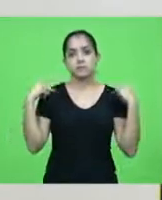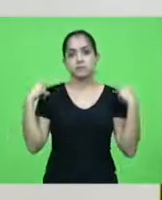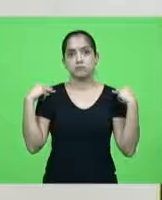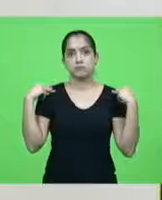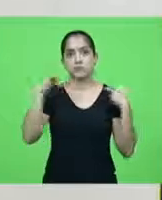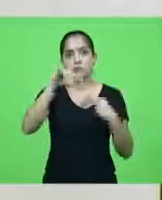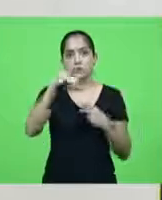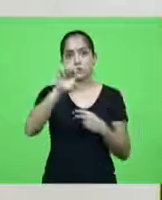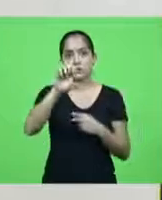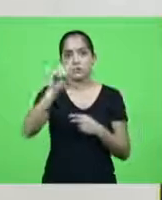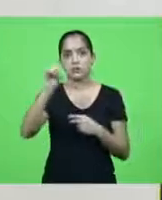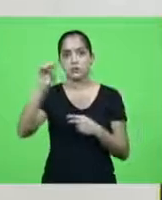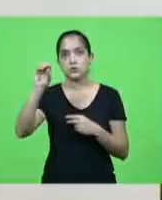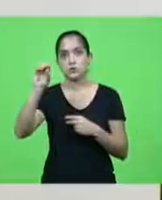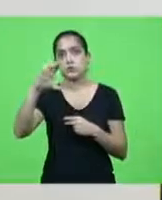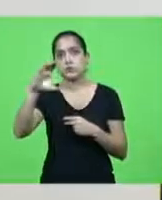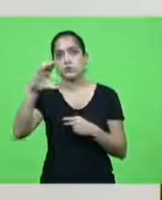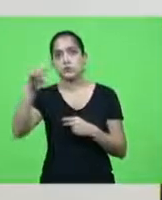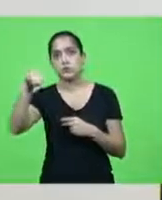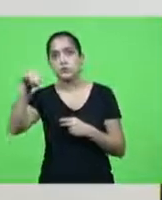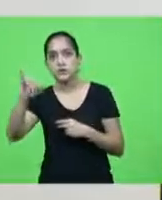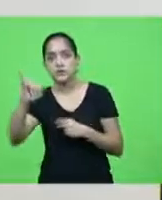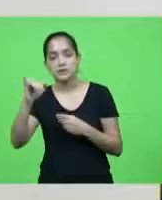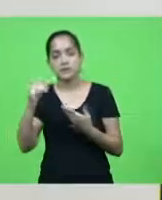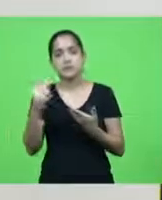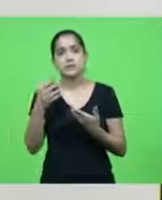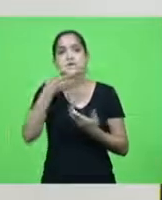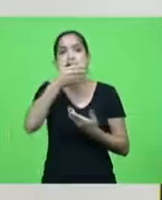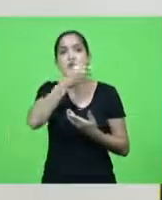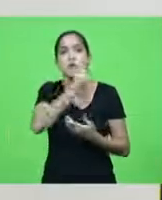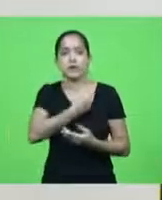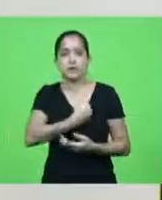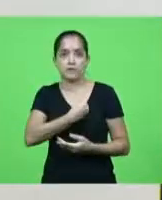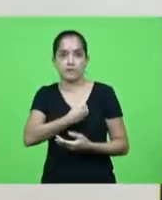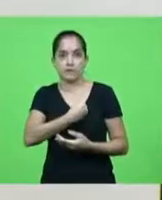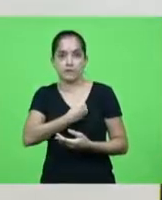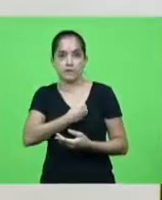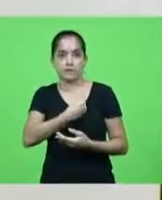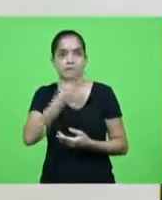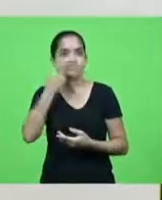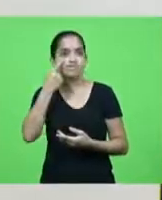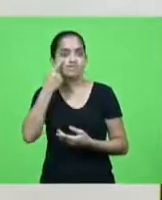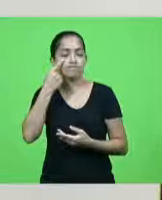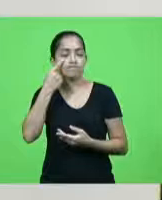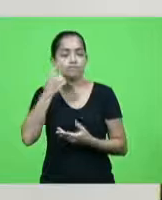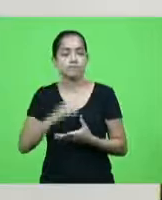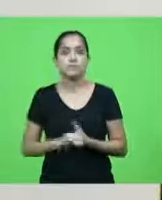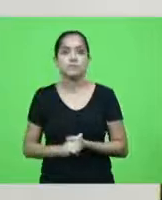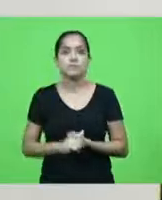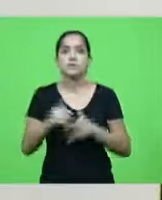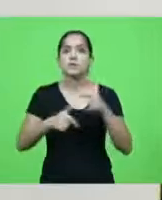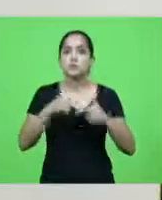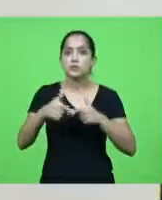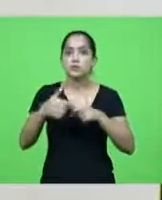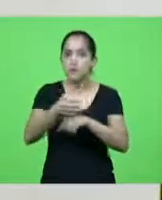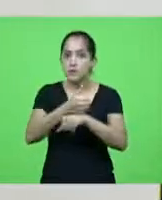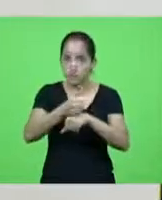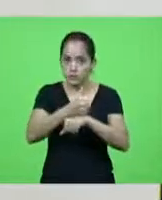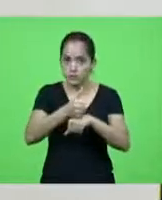e o Ronaldo que salvaram a vida de uma criança em Braço do Norte olha só que legal esse é o trabalho do SAMU